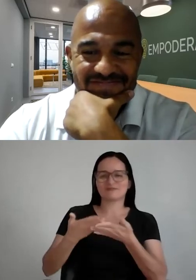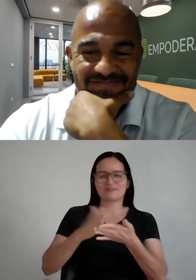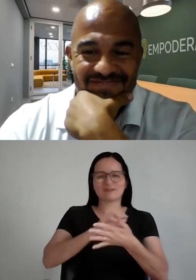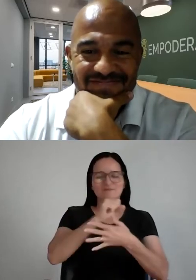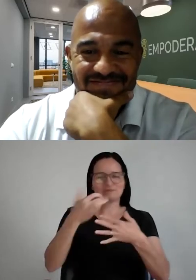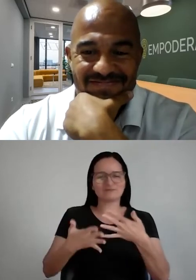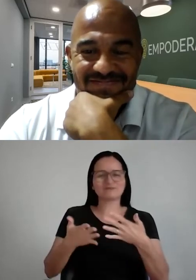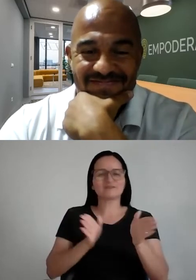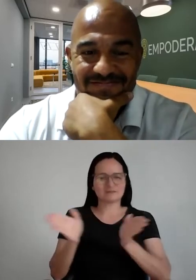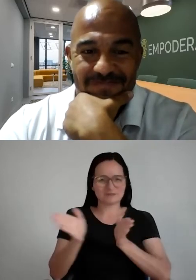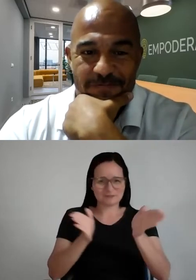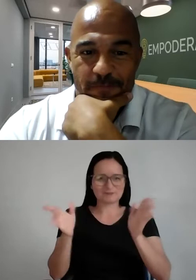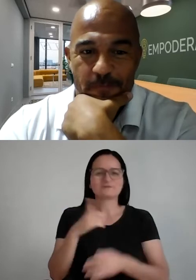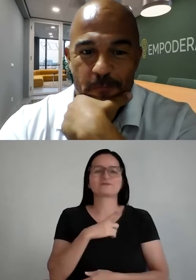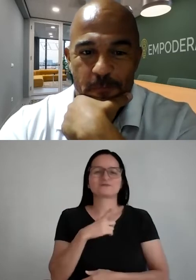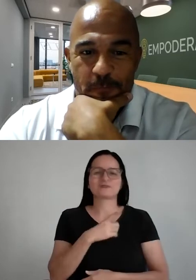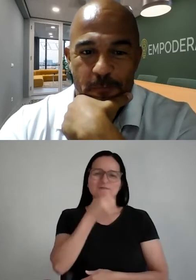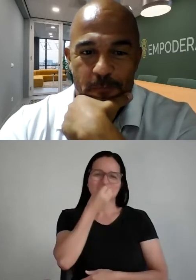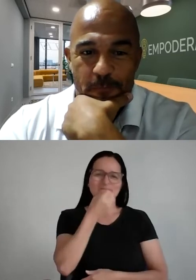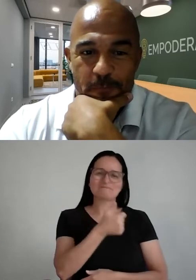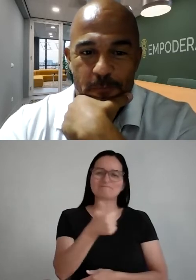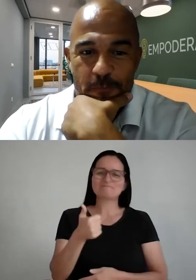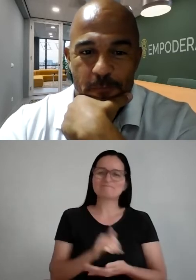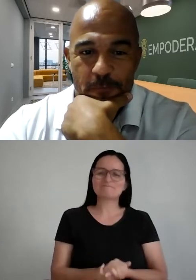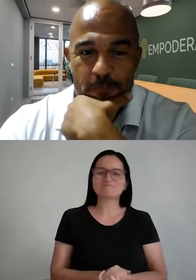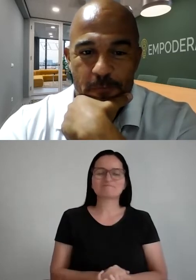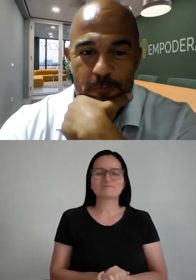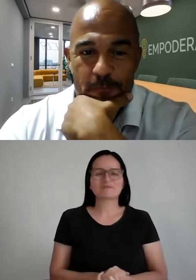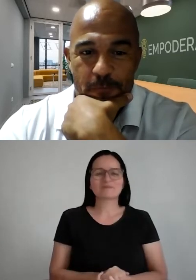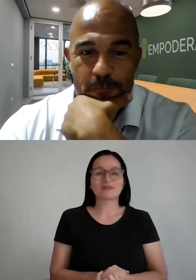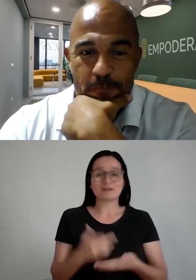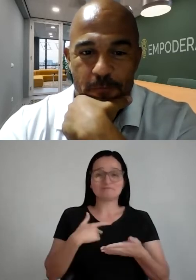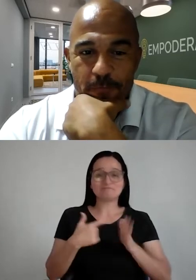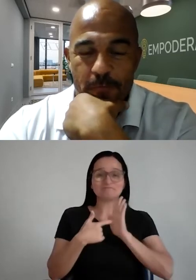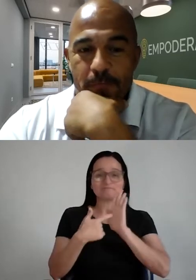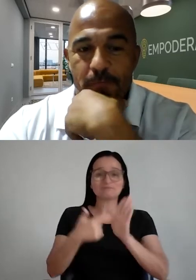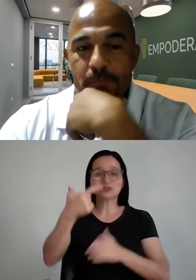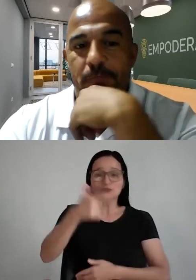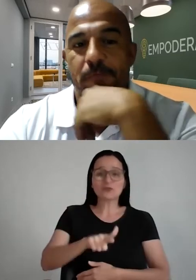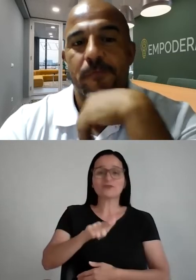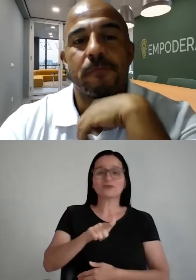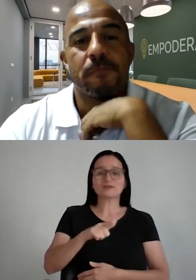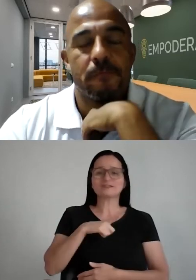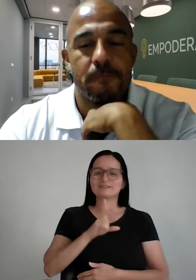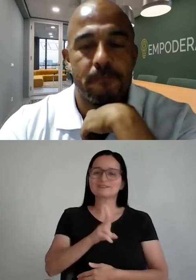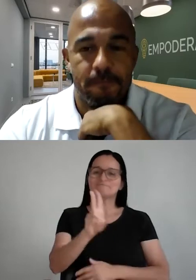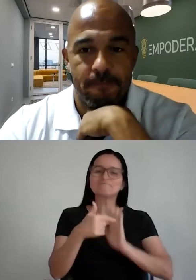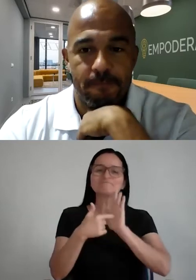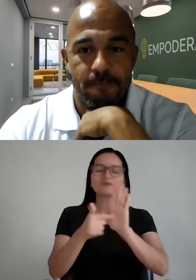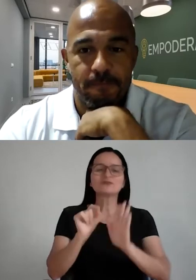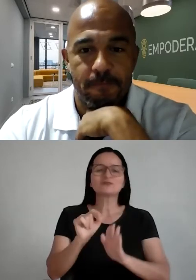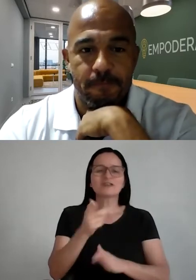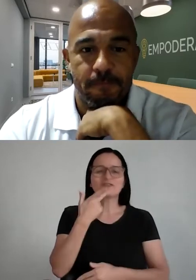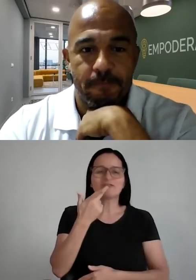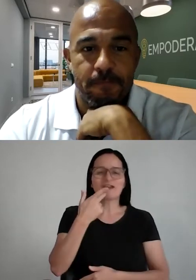acessível. Bom, gente, só me apresentando aqui, né, novamente, que a gente sempre gosta de falar de nossas